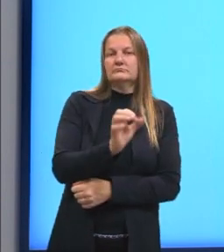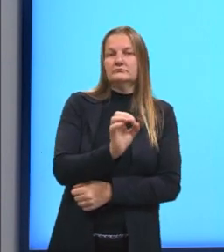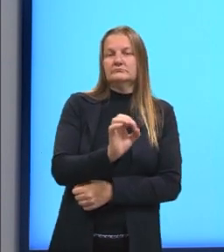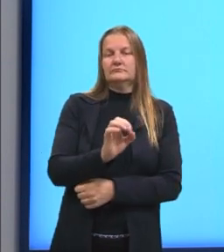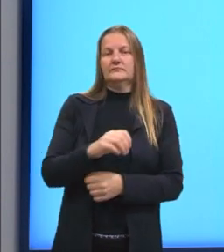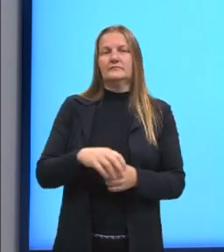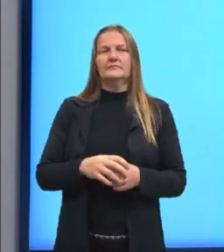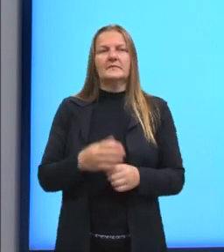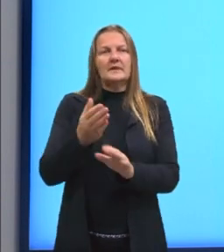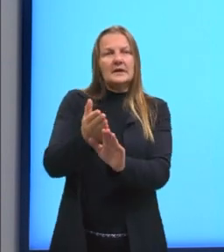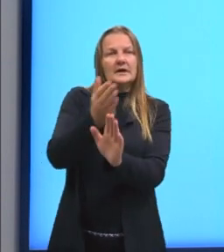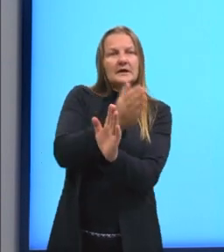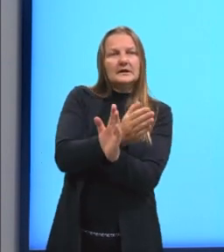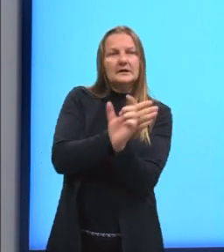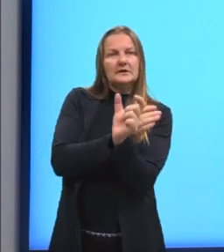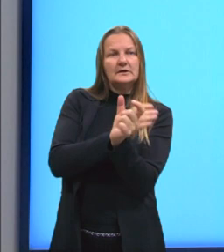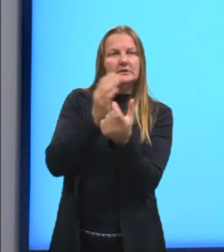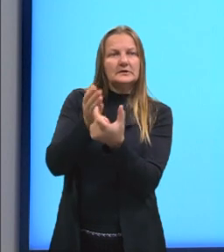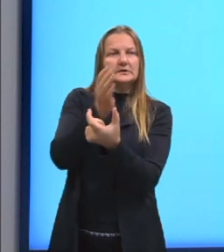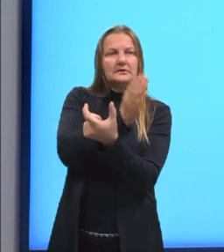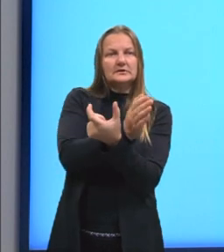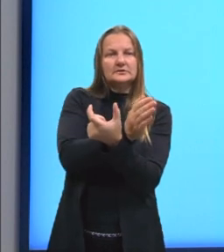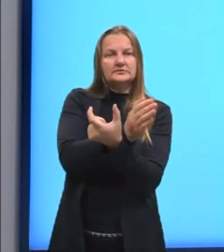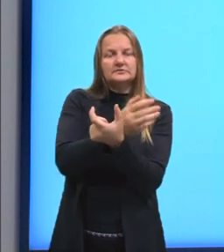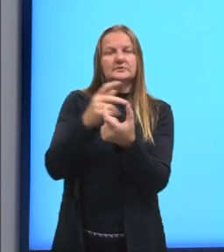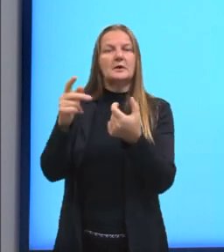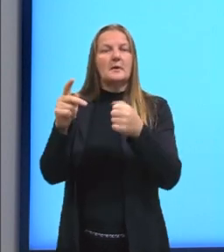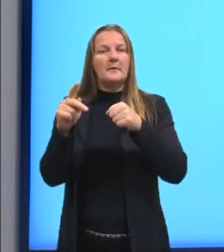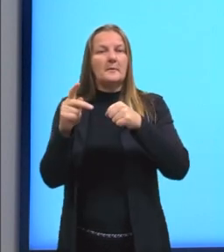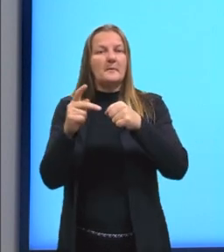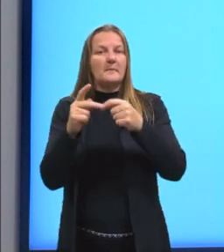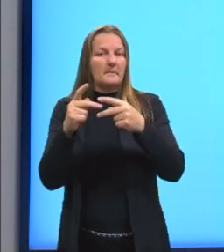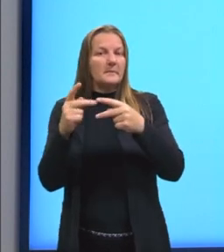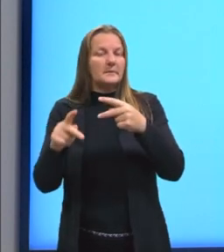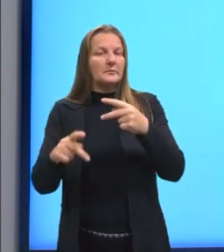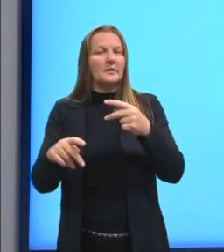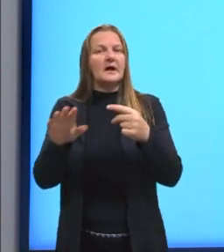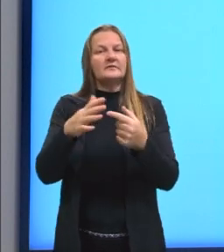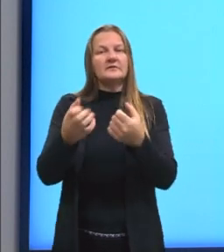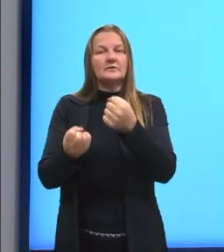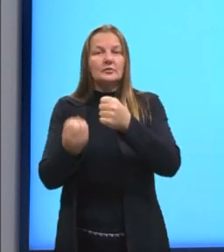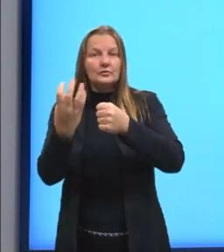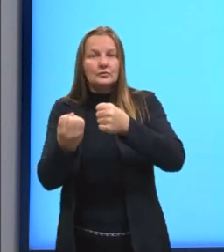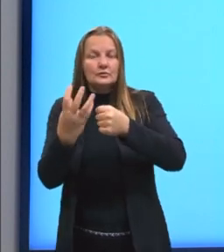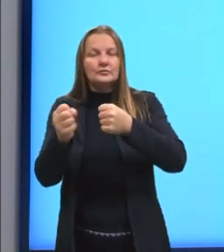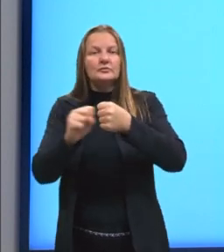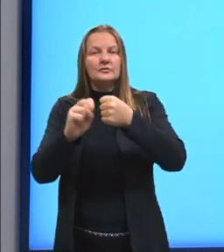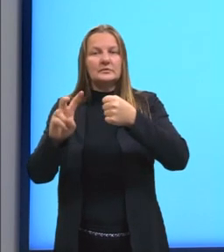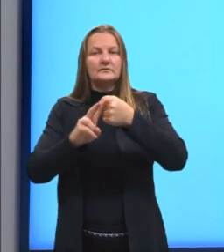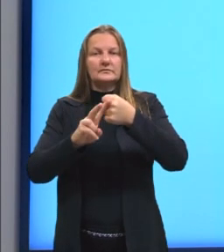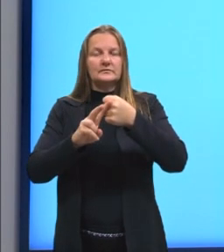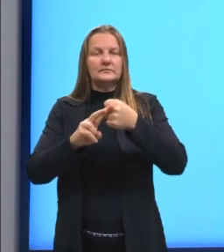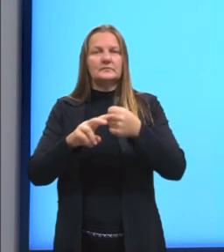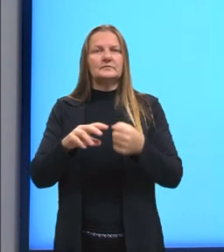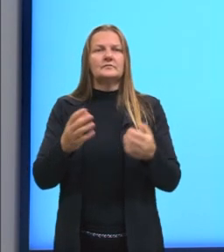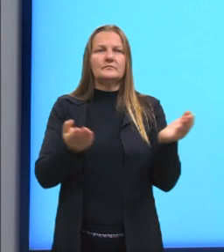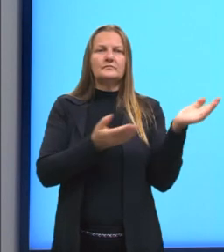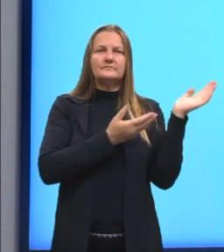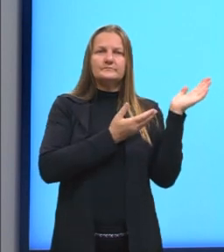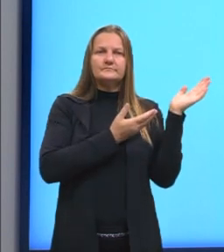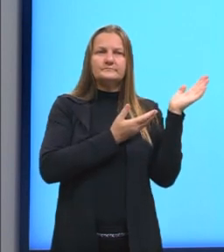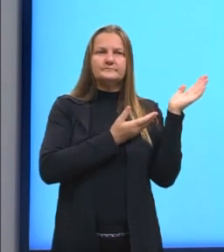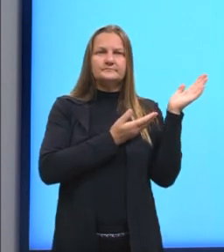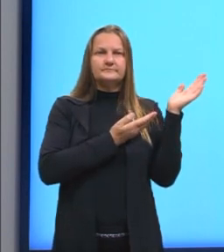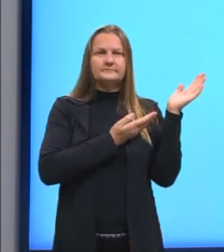ter ali, antes dele, uma preposição ou não. Porque algumas locuções adverbiais, vou voltar aqui no slide anterior,